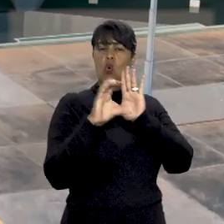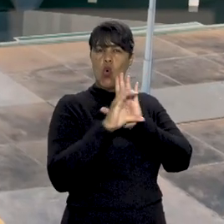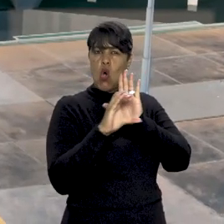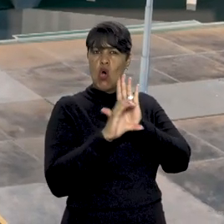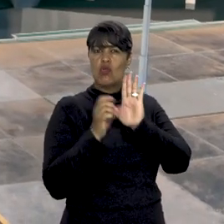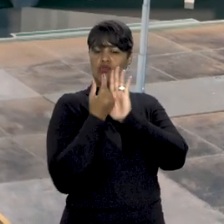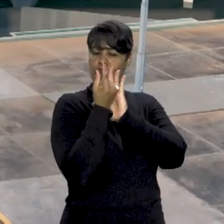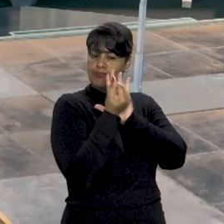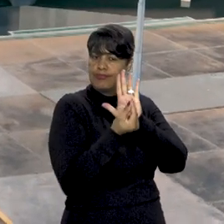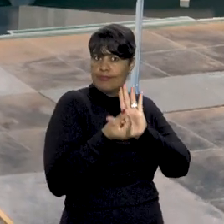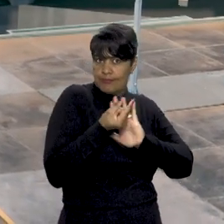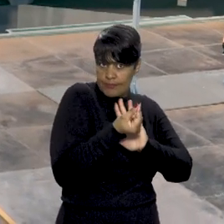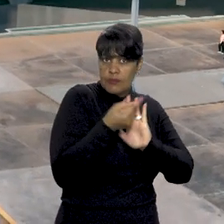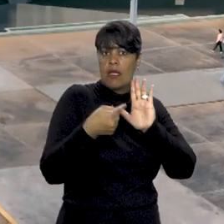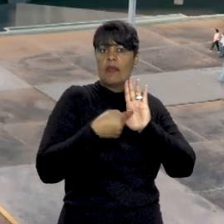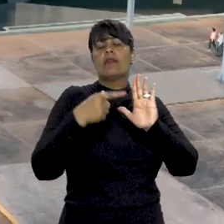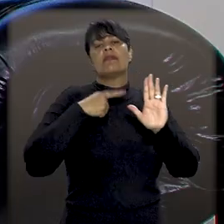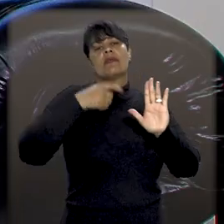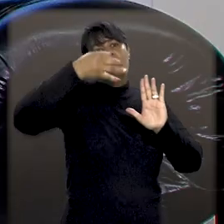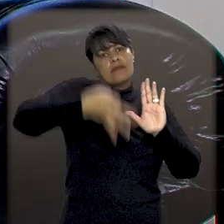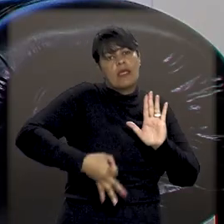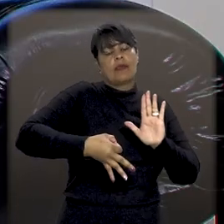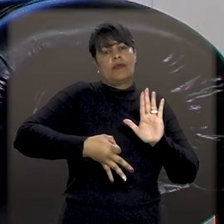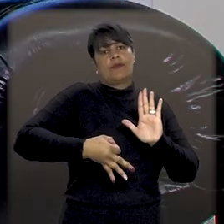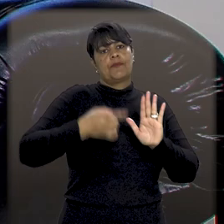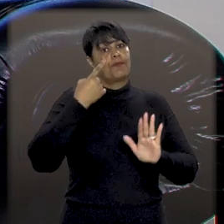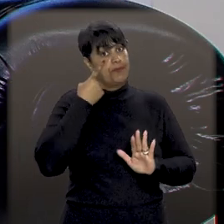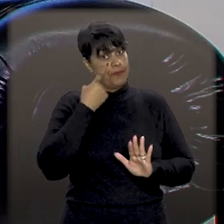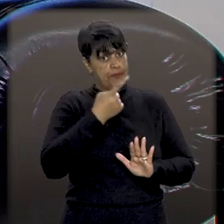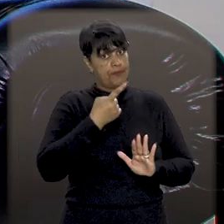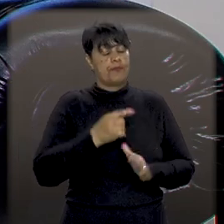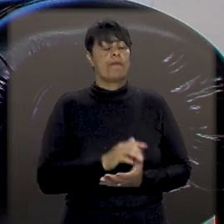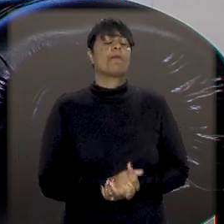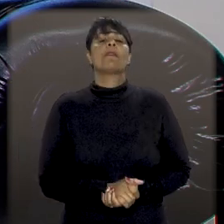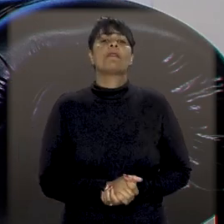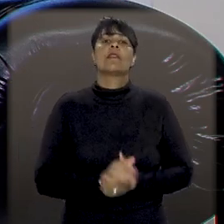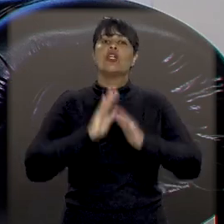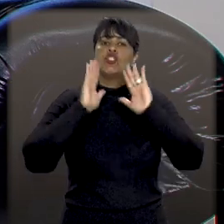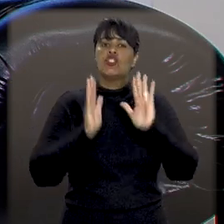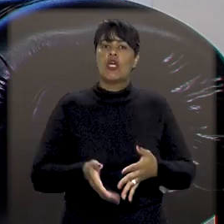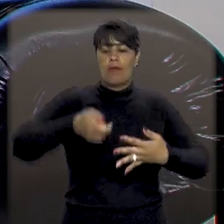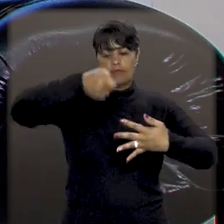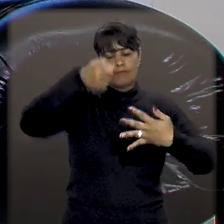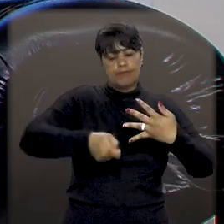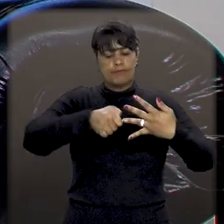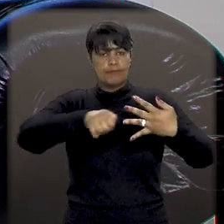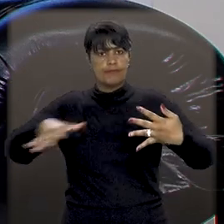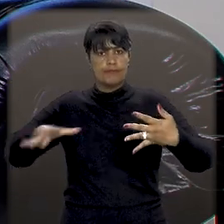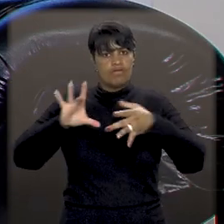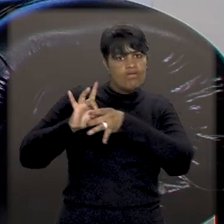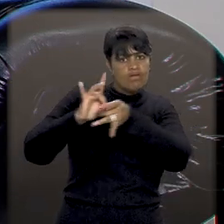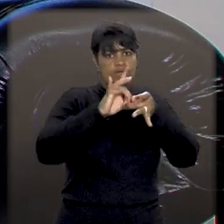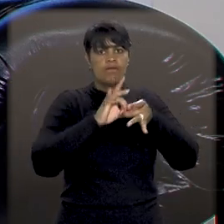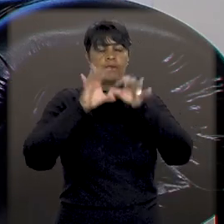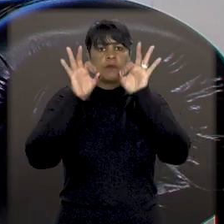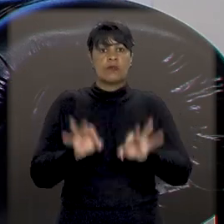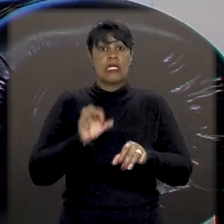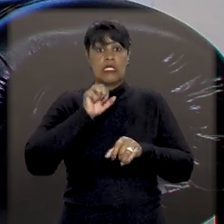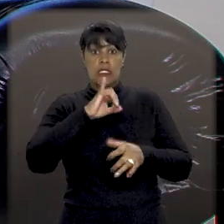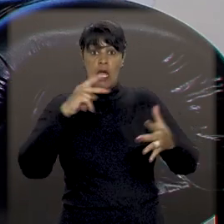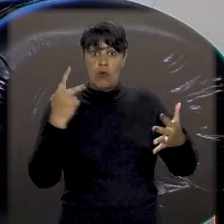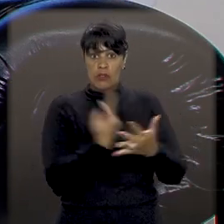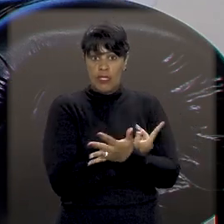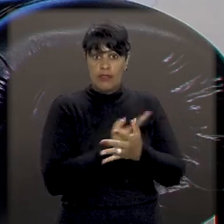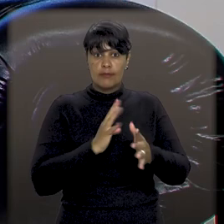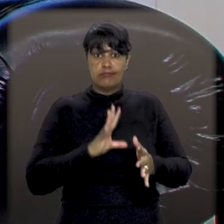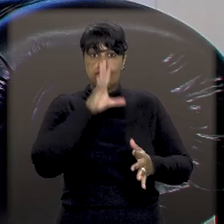e pela jurisprudência do STJ. É consolidada e pacificada a jurisprudência no STJ em relação aos danos sofridos